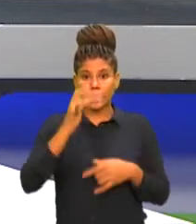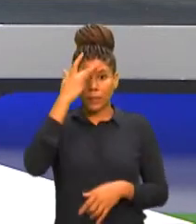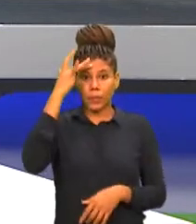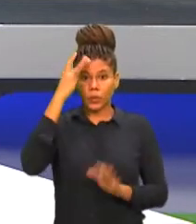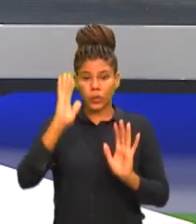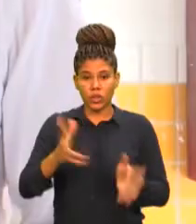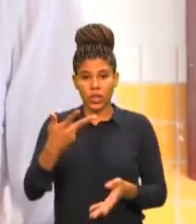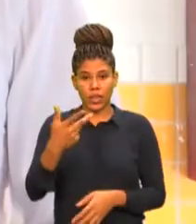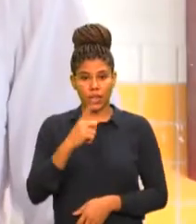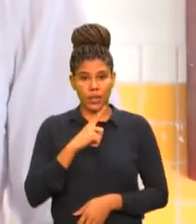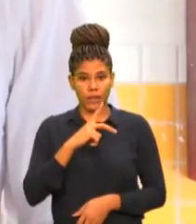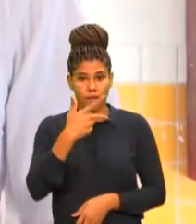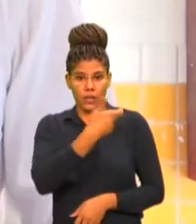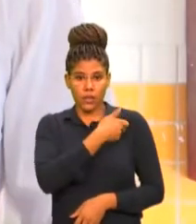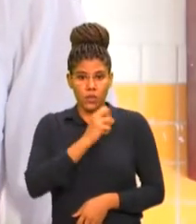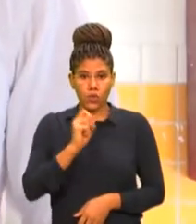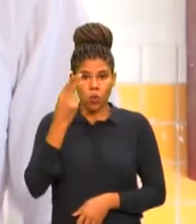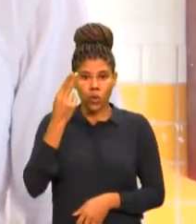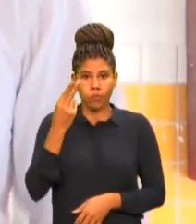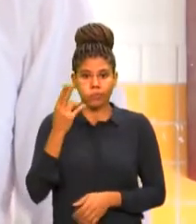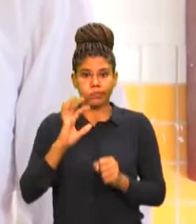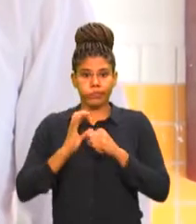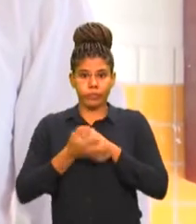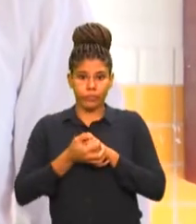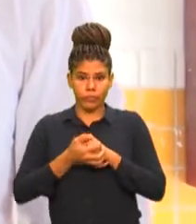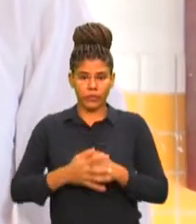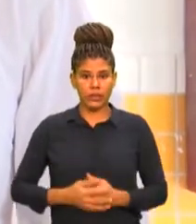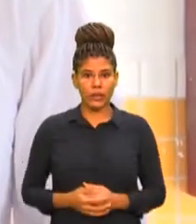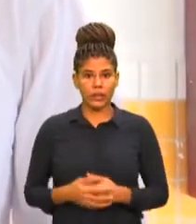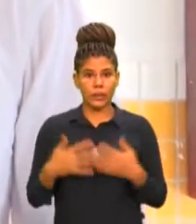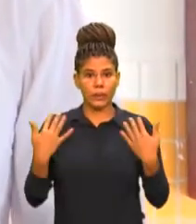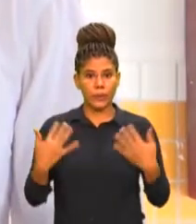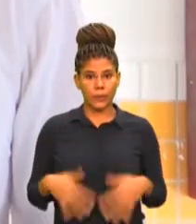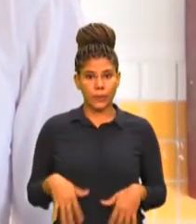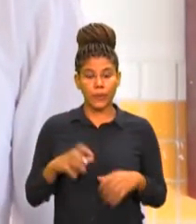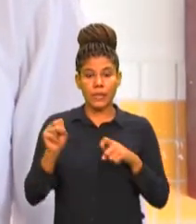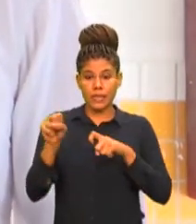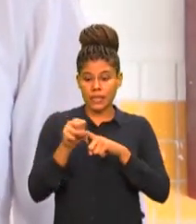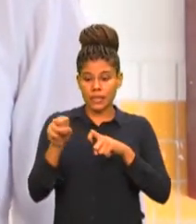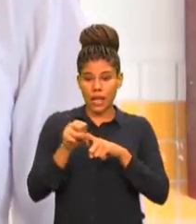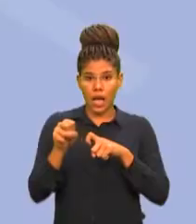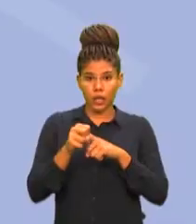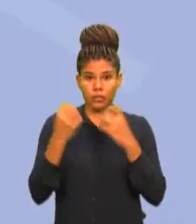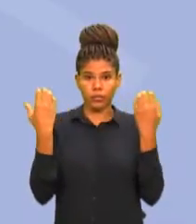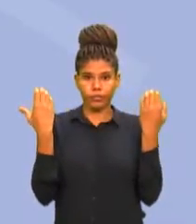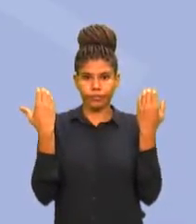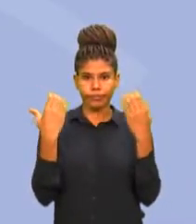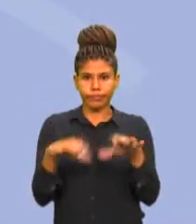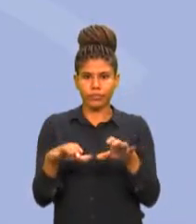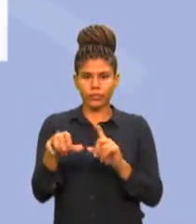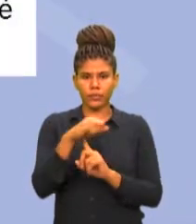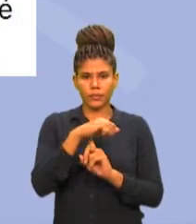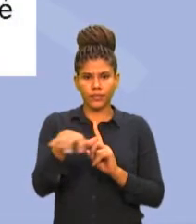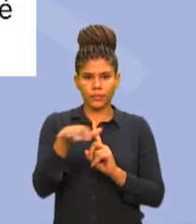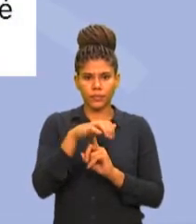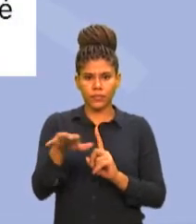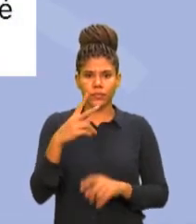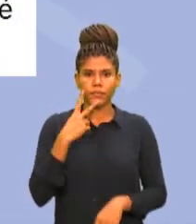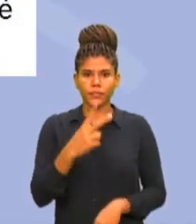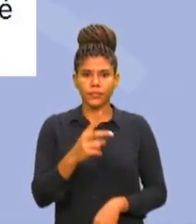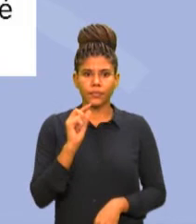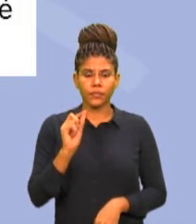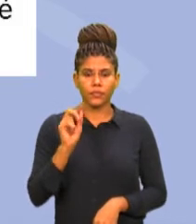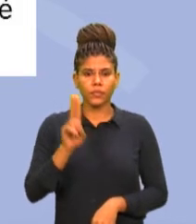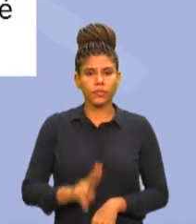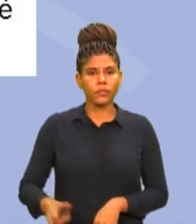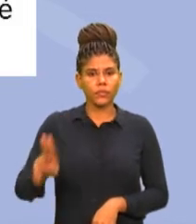cearenses. O prefeito de Fortaleza, José Sarto, em postagem nas redes sociais, reforçou que o uso de máscara